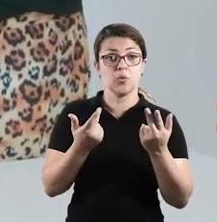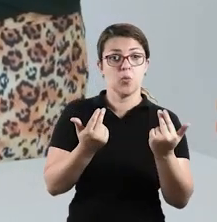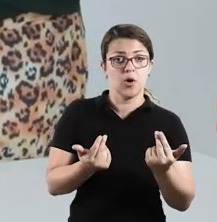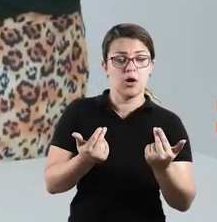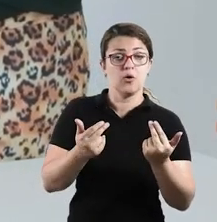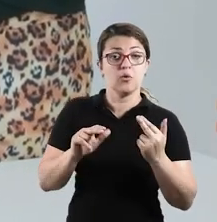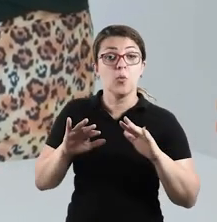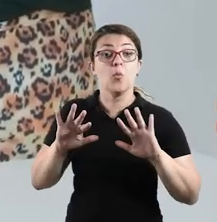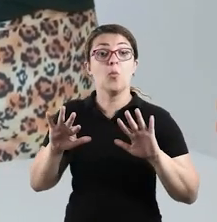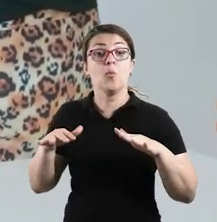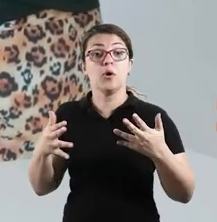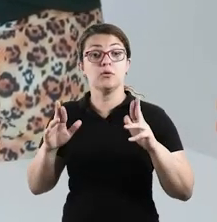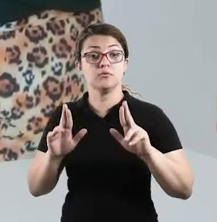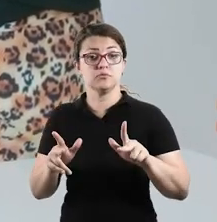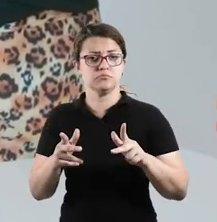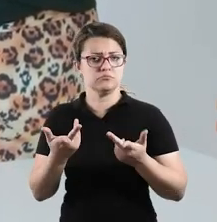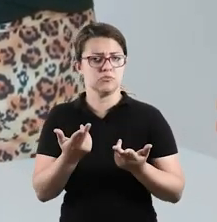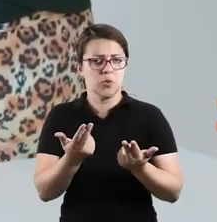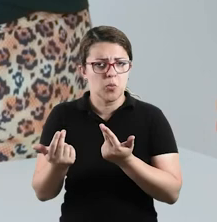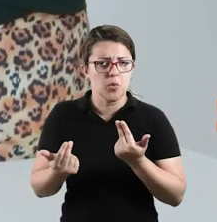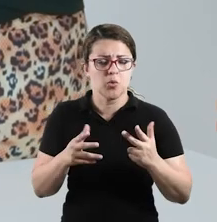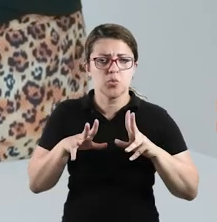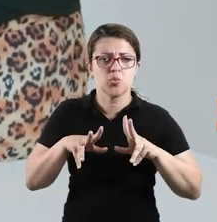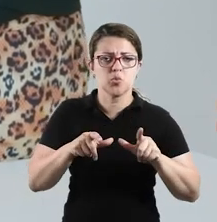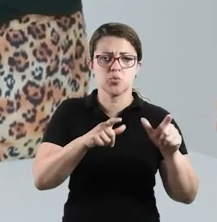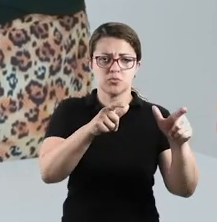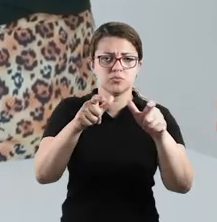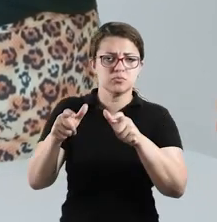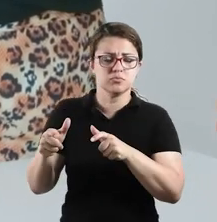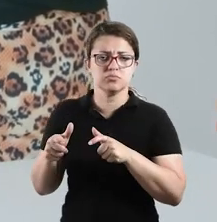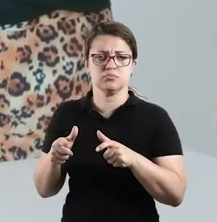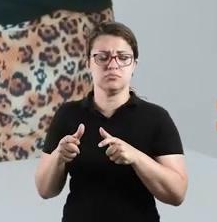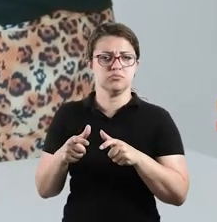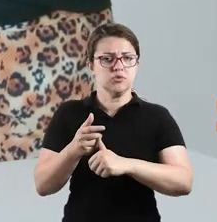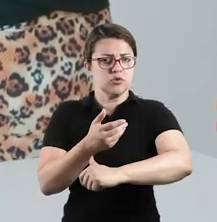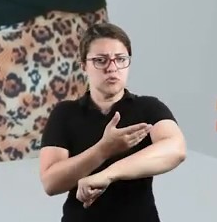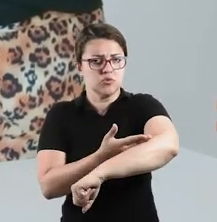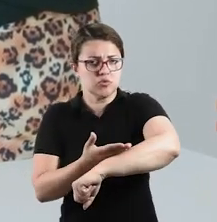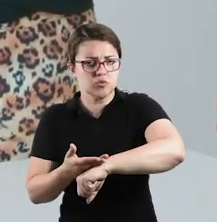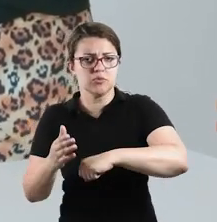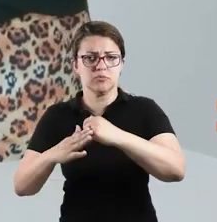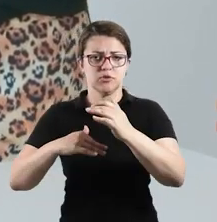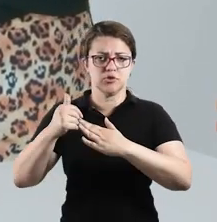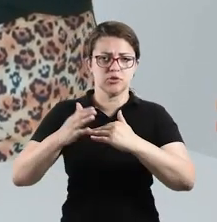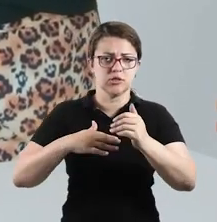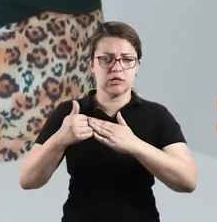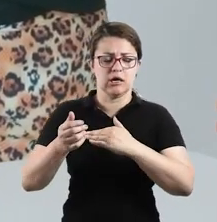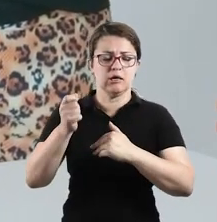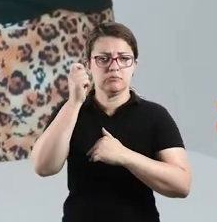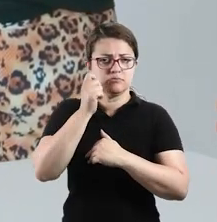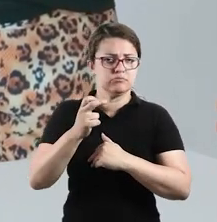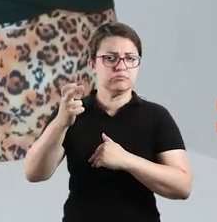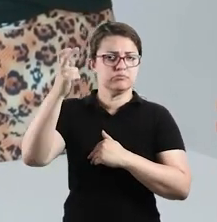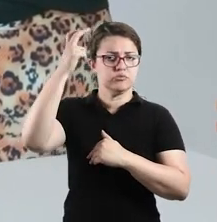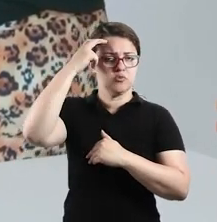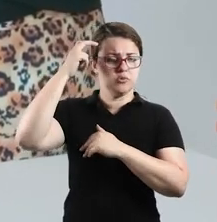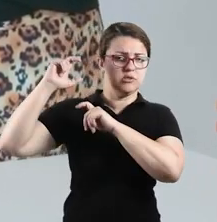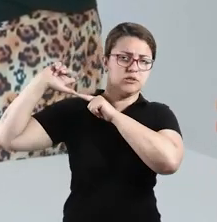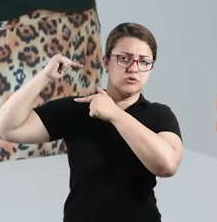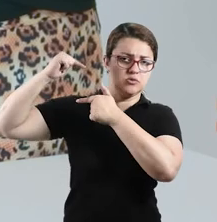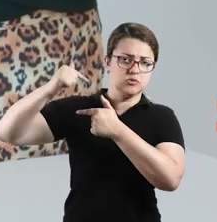Esses costumes são iguais em todos os lugares? Você costuma praticar alguns desses costumes e tradições?